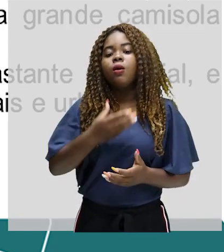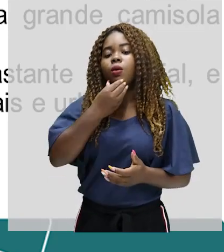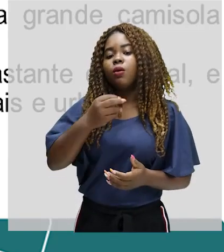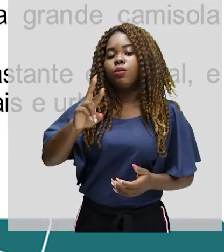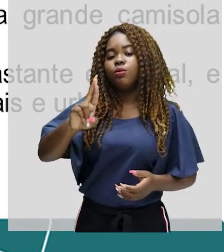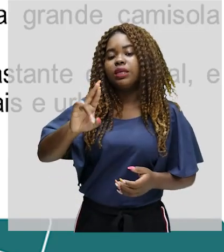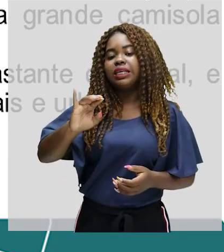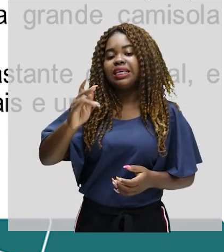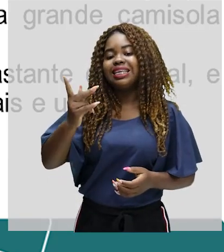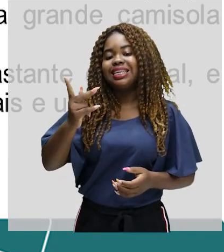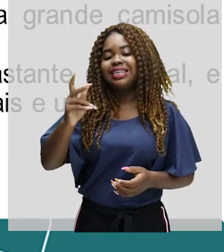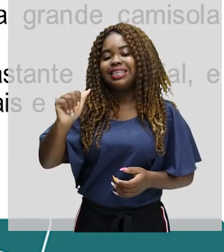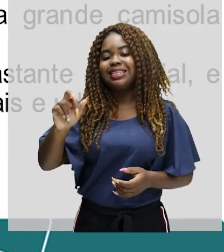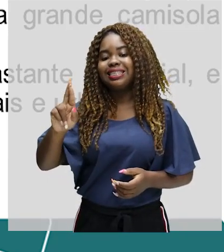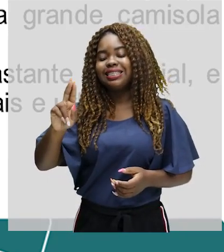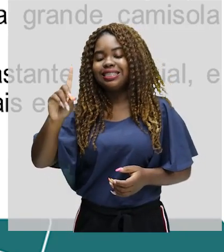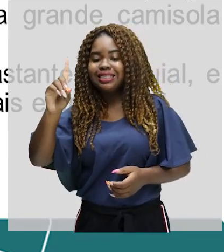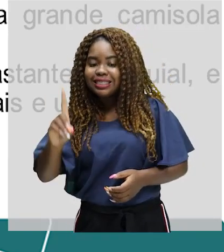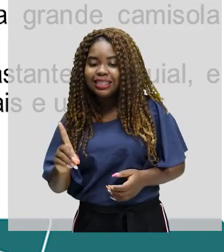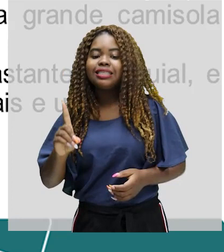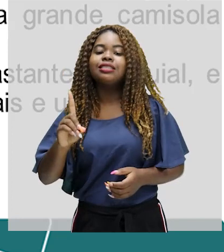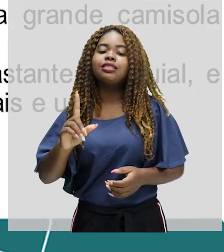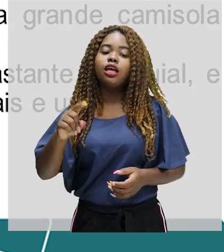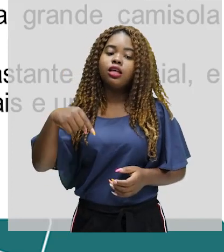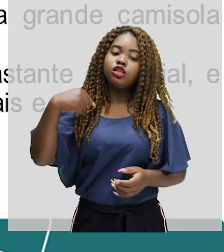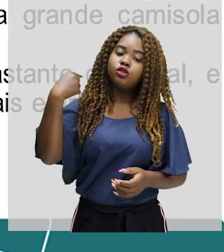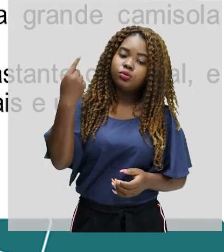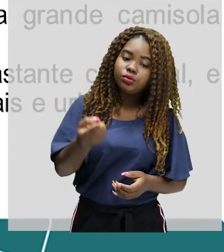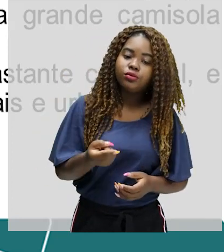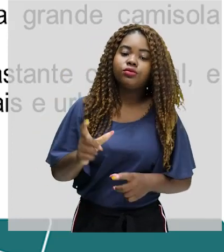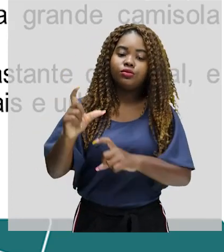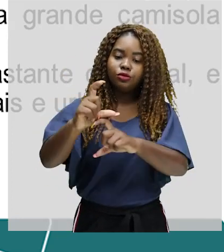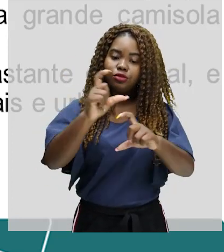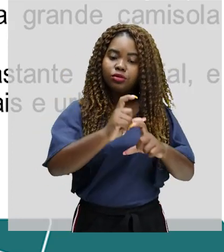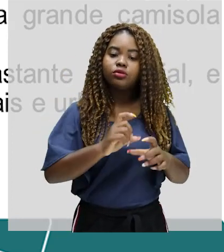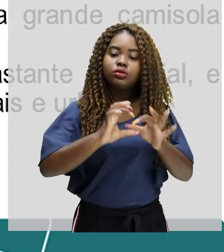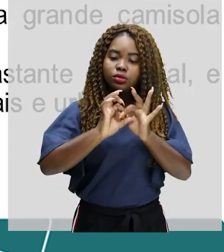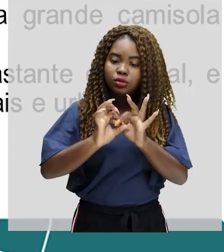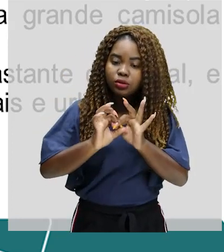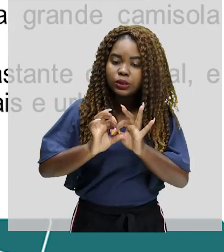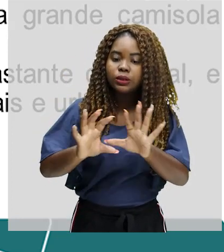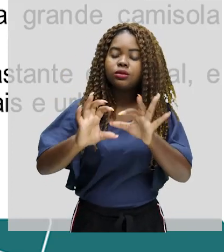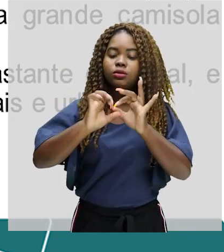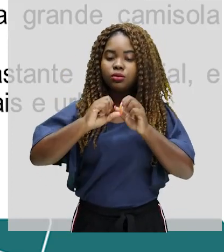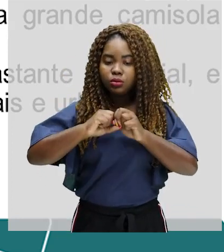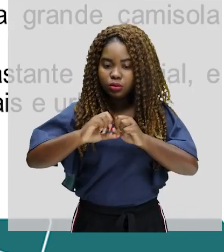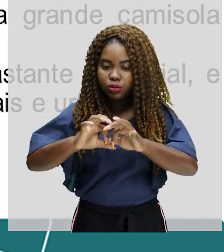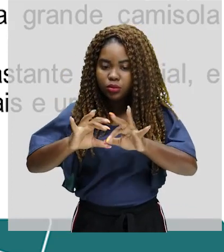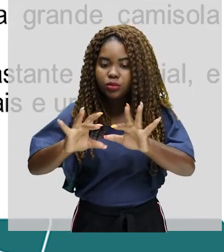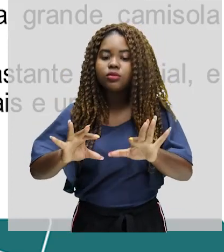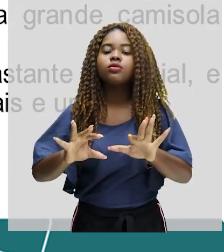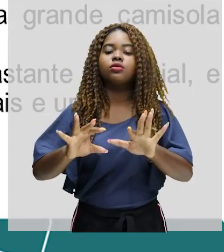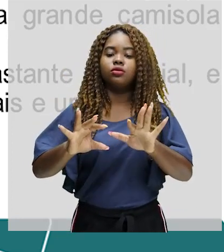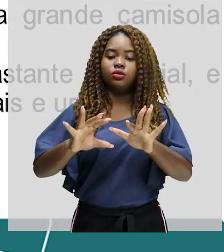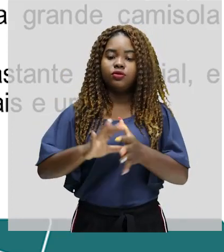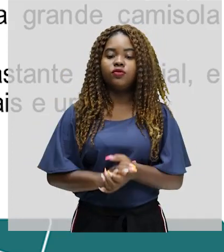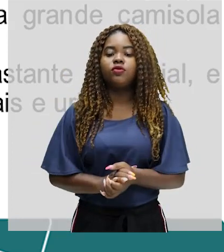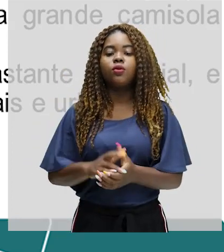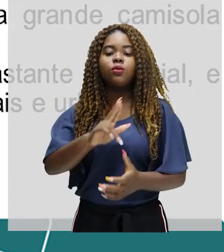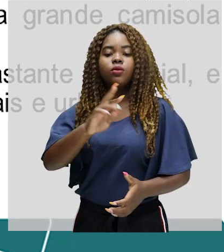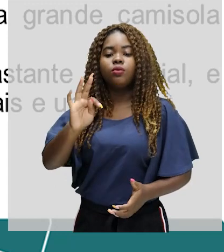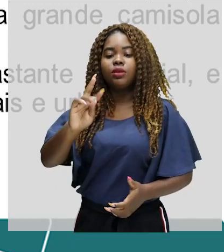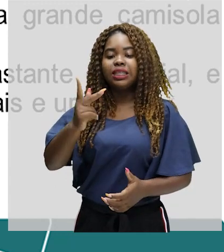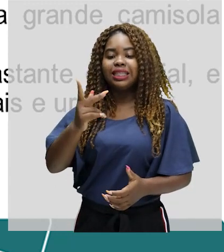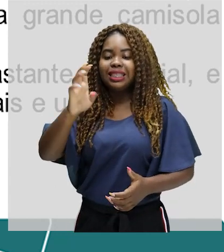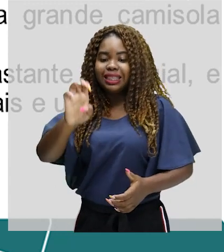começou a publicá-la oficialmente. Essa HQ intitulou-se The Yellow Kid e narrava as peripécias de uma